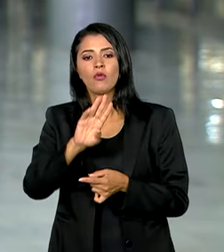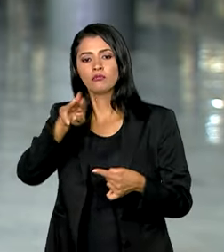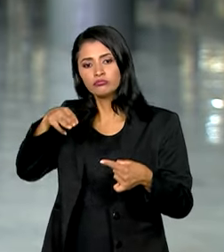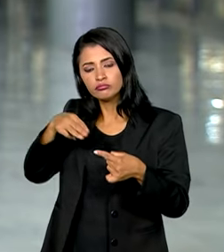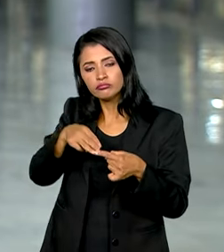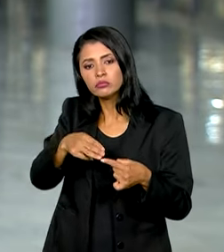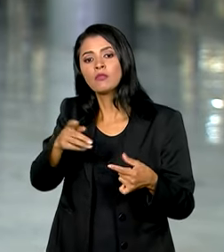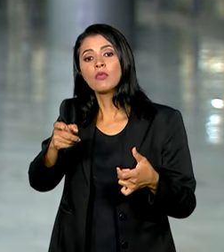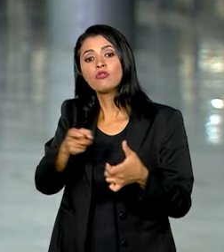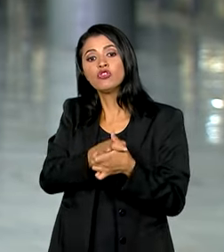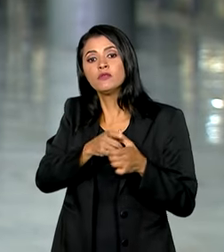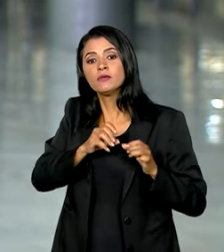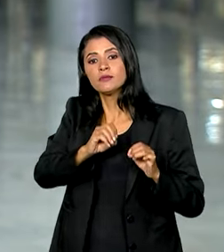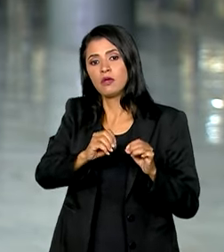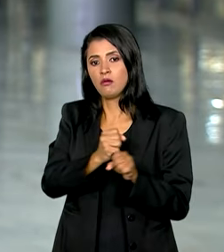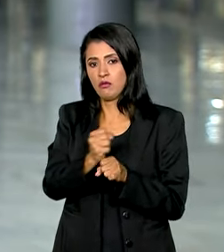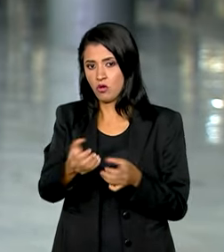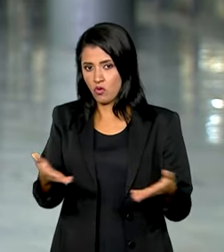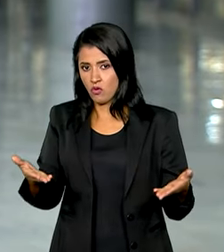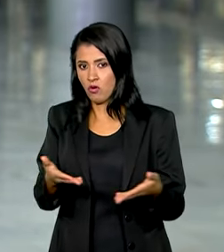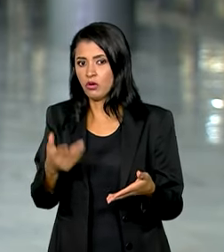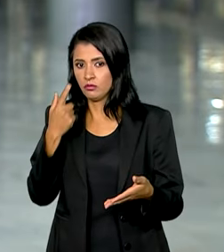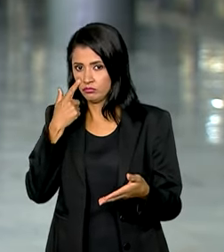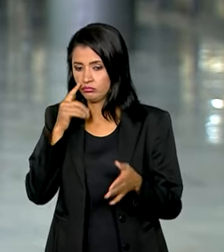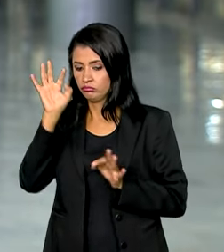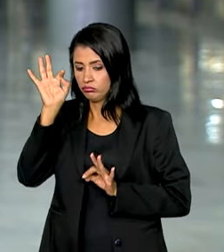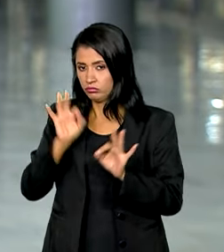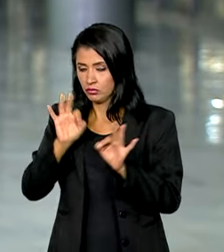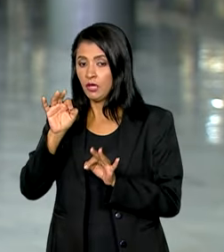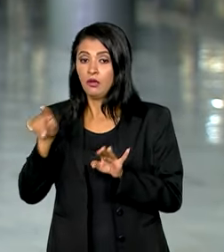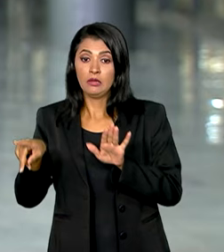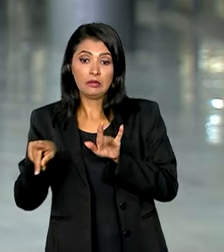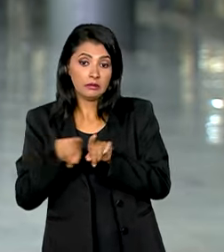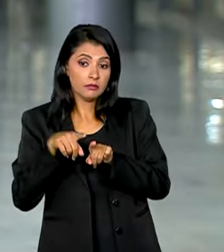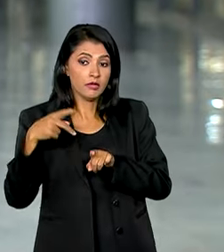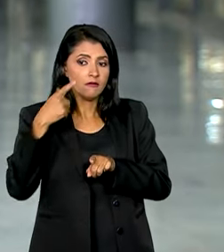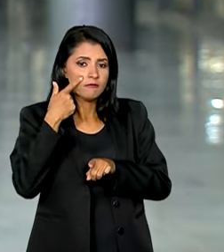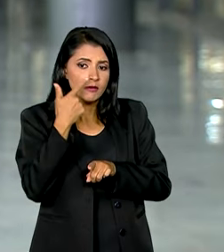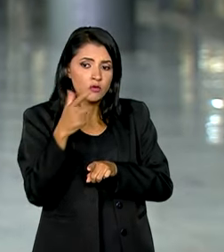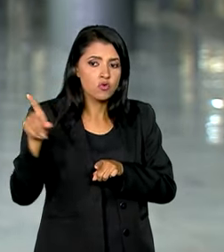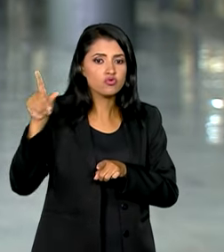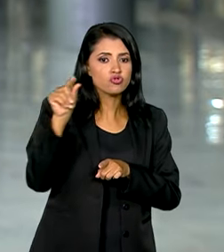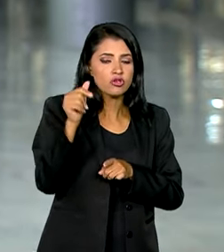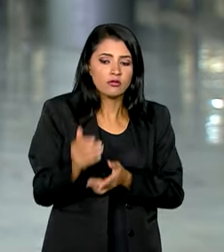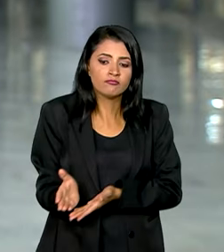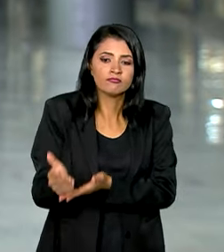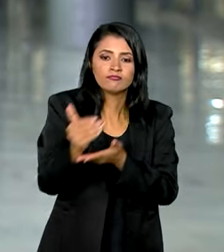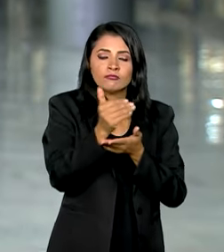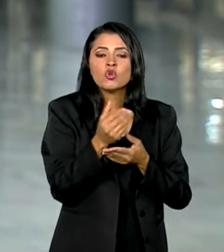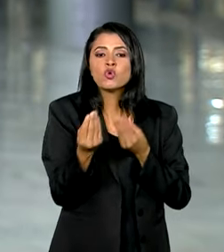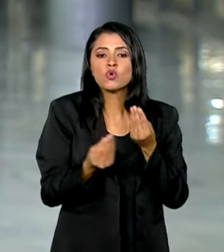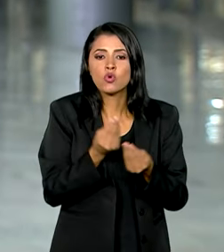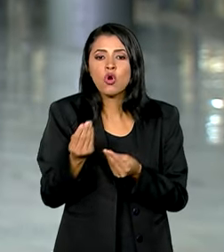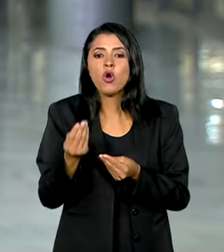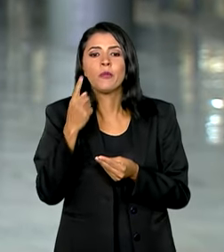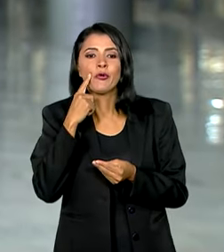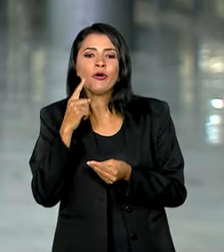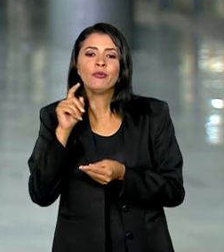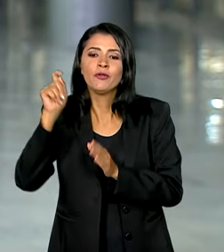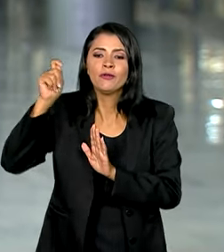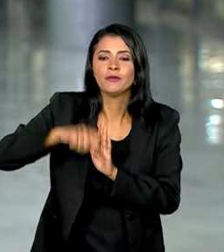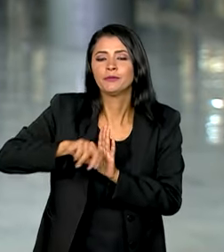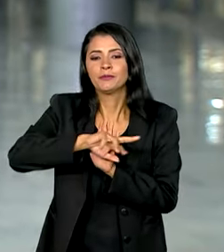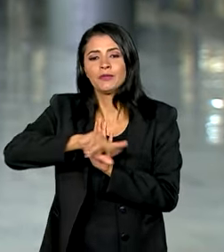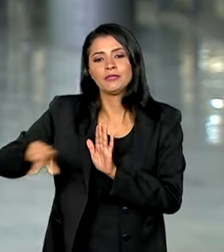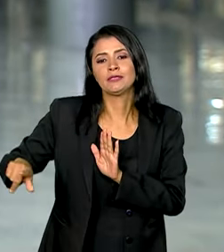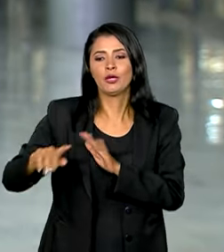déficit das contas públicas este ano. O governo prevê receitas extras que devem ser arrecadadas através de medidas como a tributação